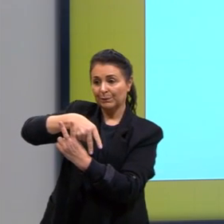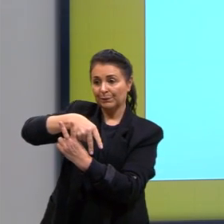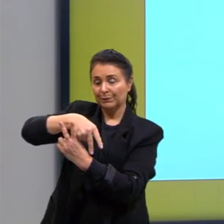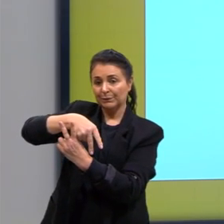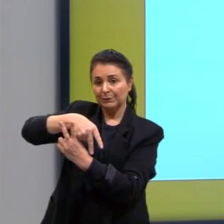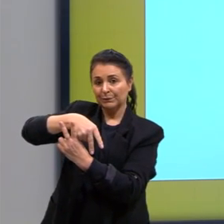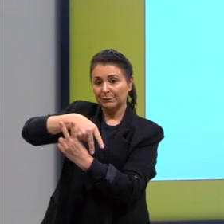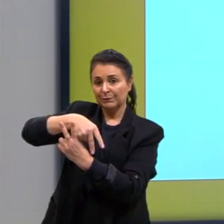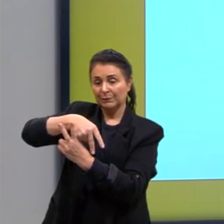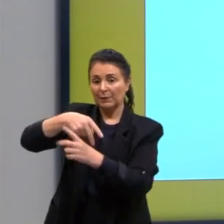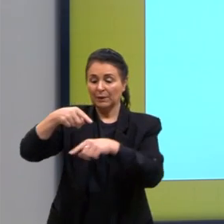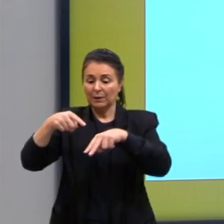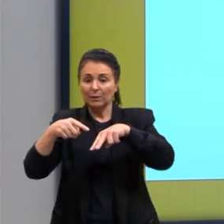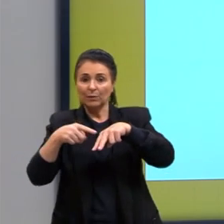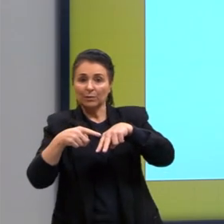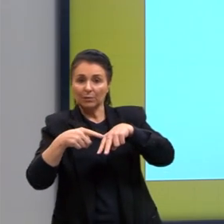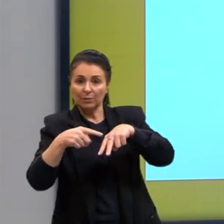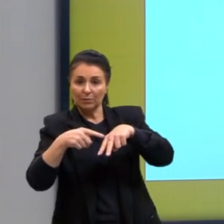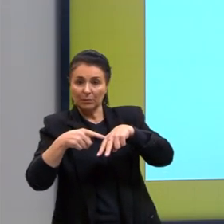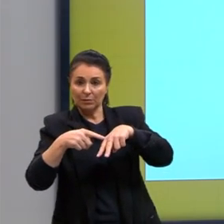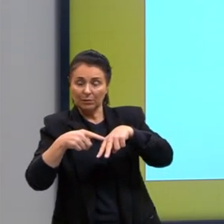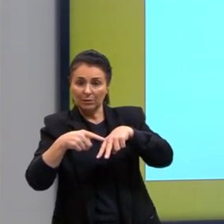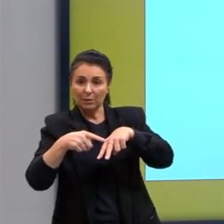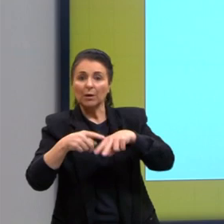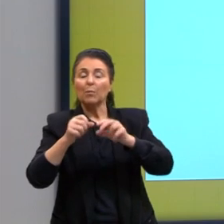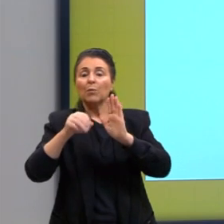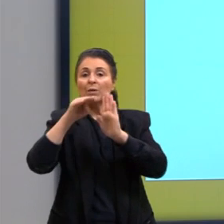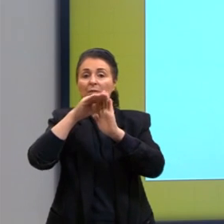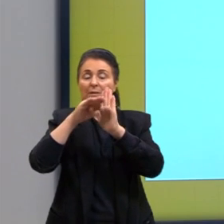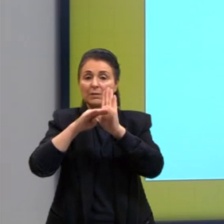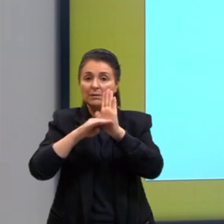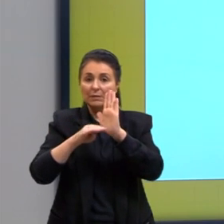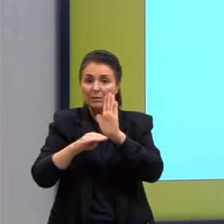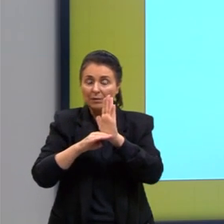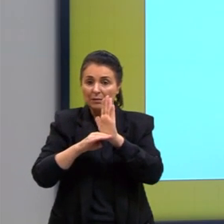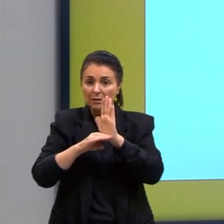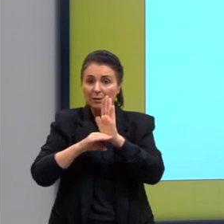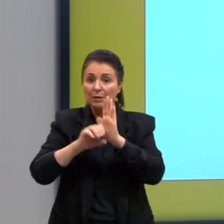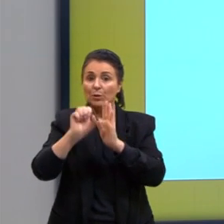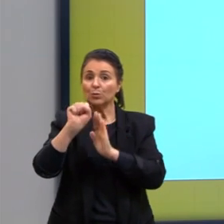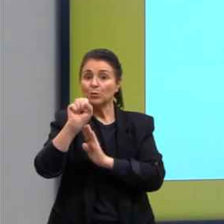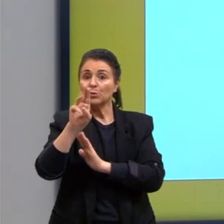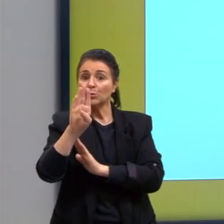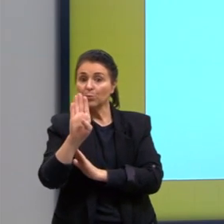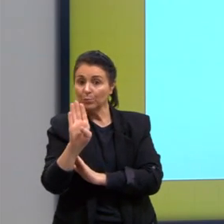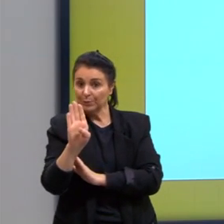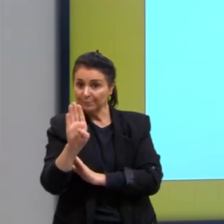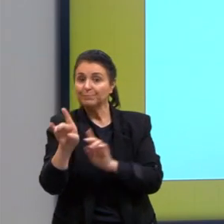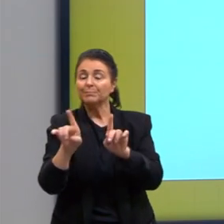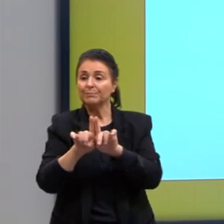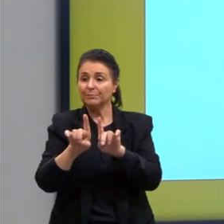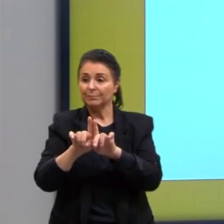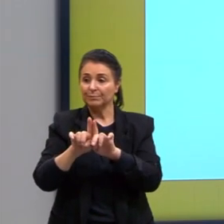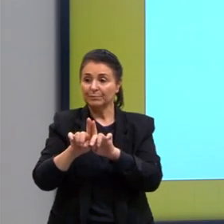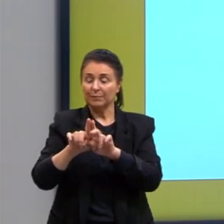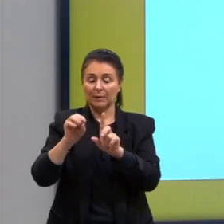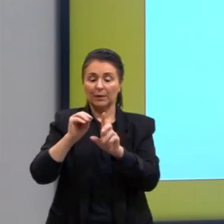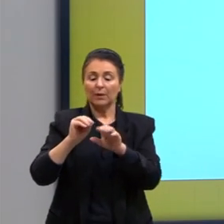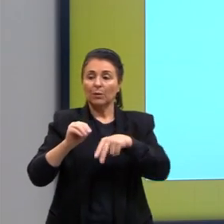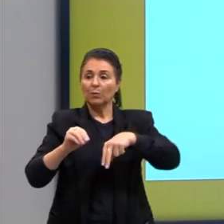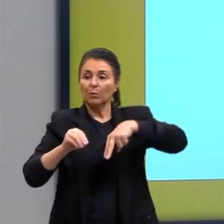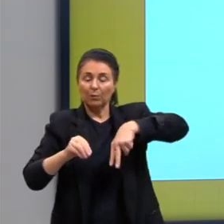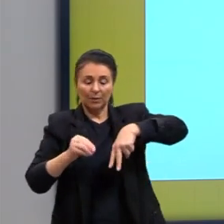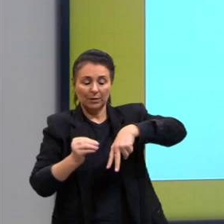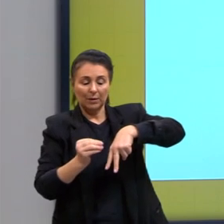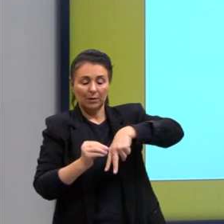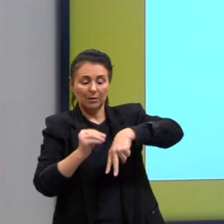metacêntrico. Ele pode ser classificado em submetacêntrico, quando não está bem ao meio,